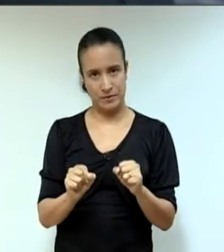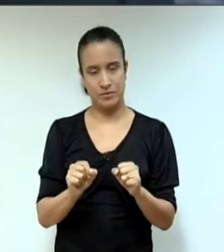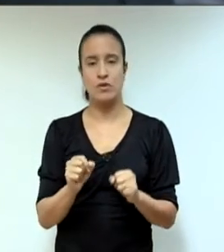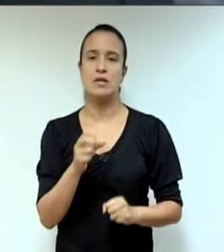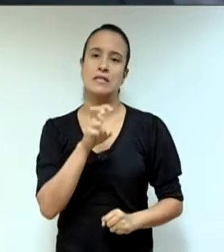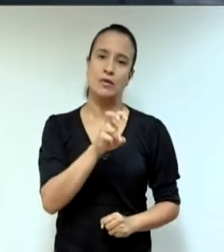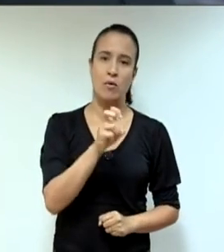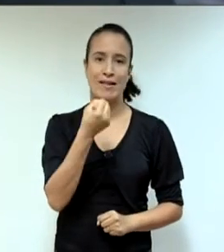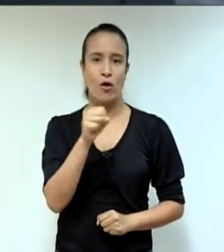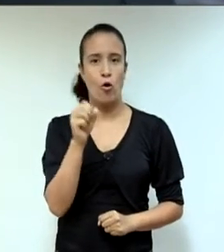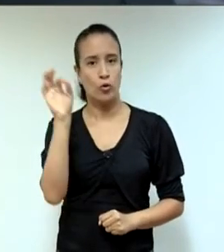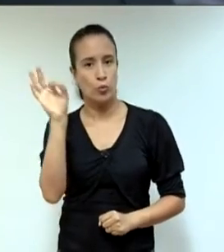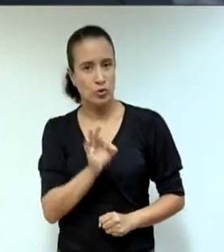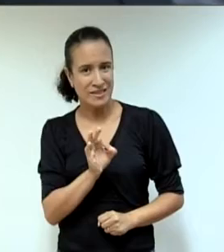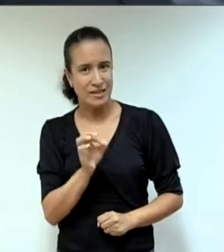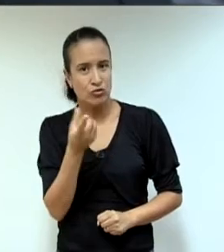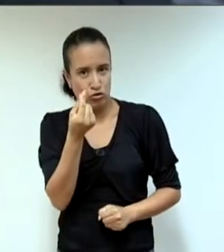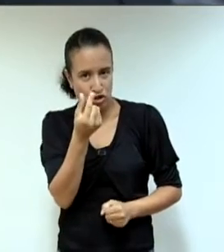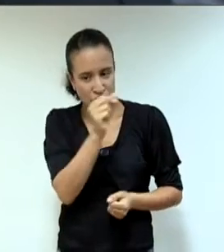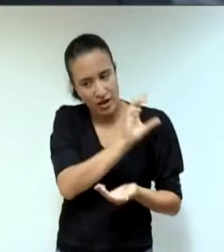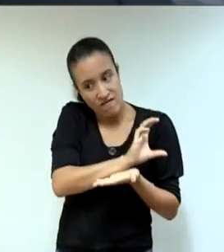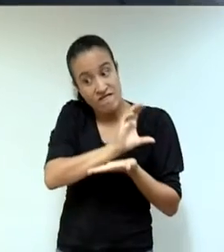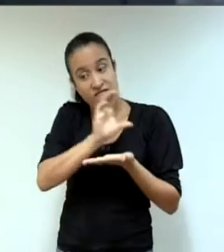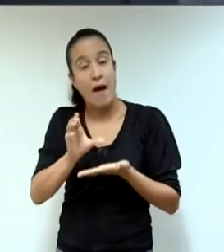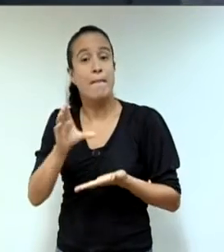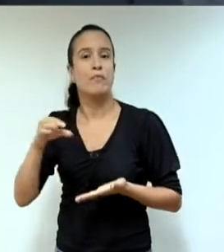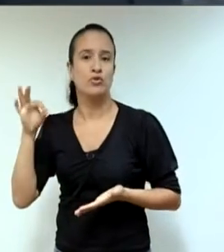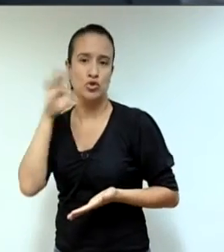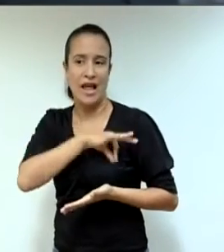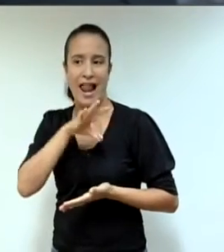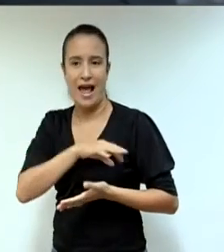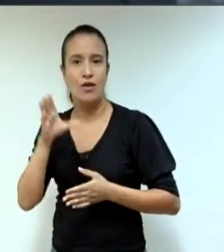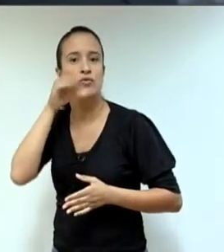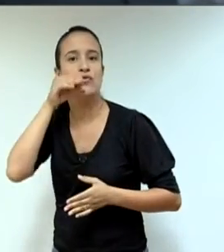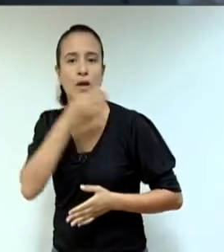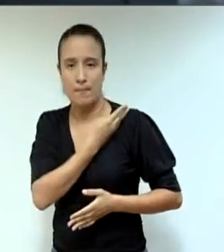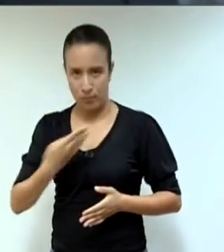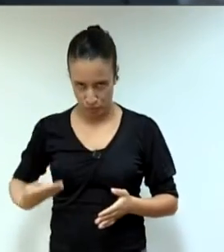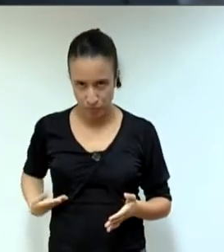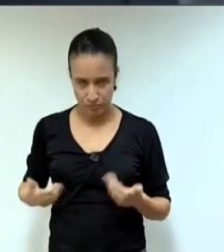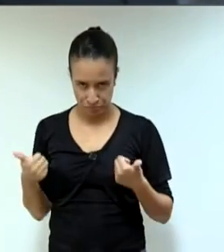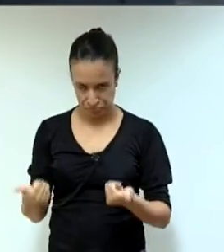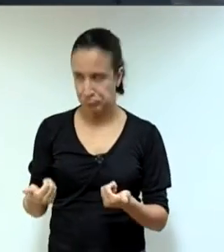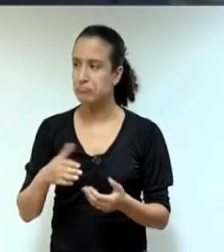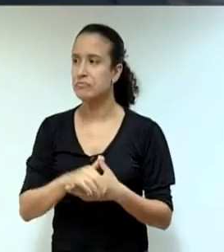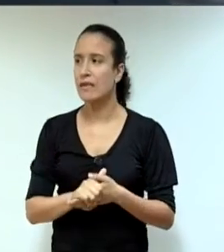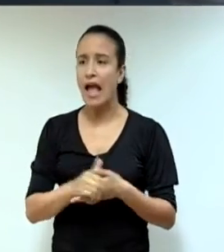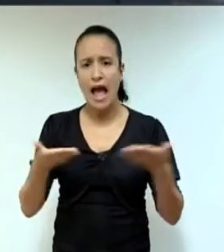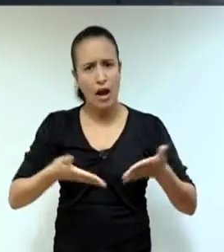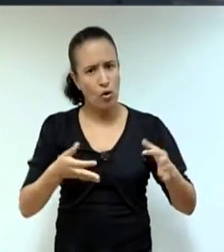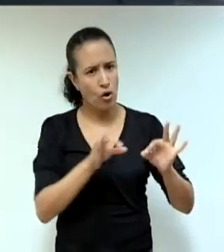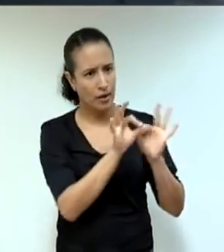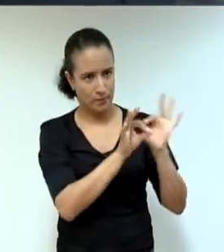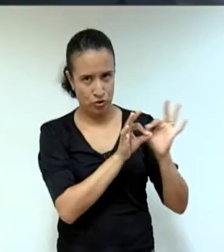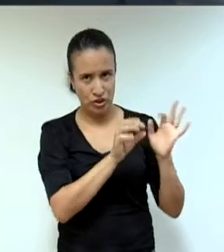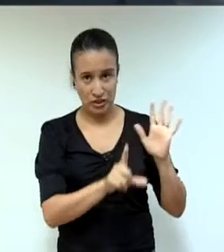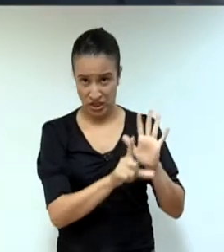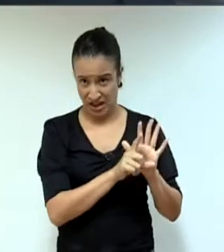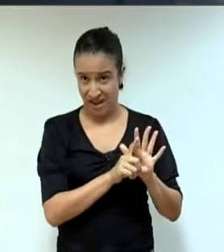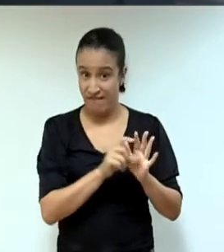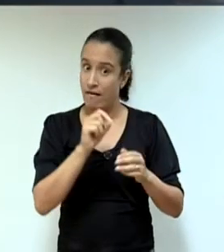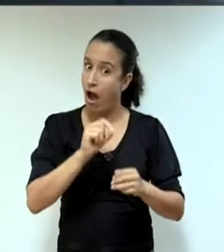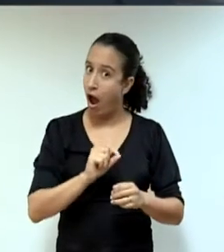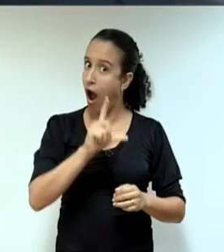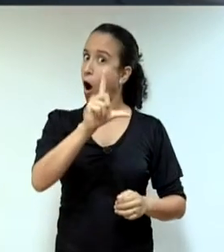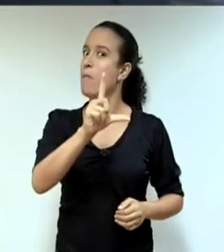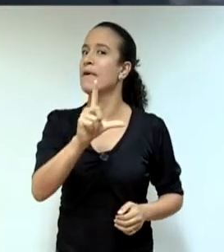pagamento, nós estamos aprovando um projeto de lei que possivelmente vai onerar ainda mais a folha. Quais as